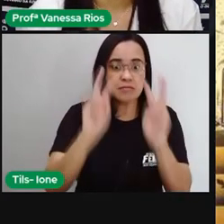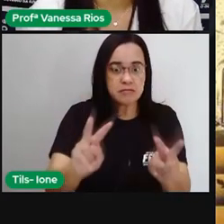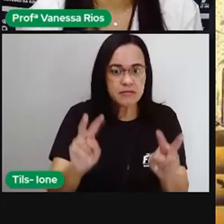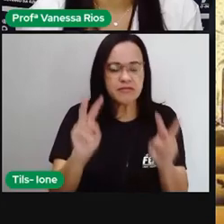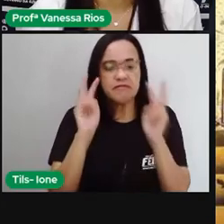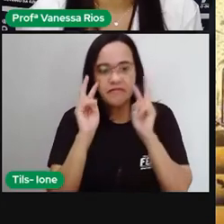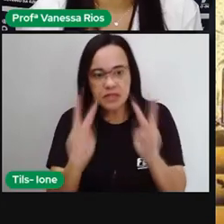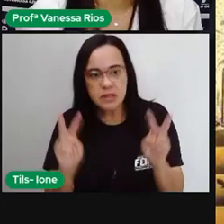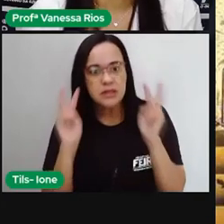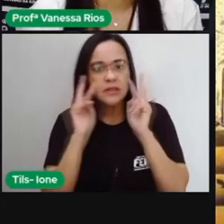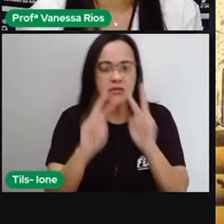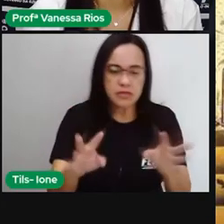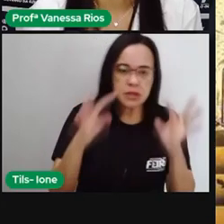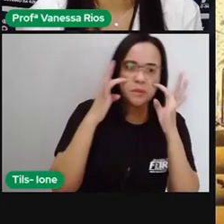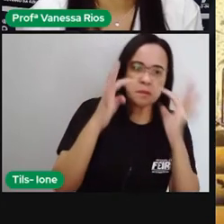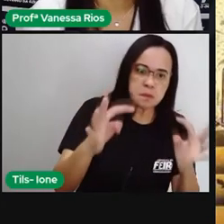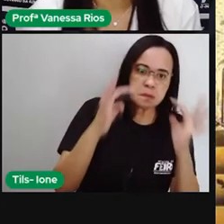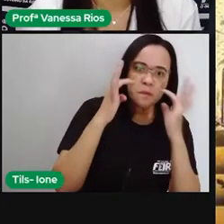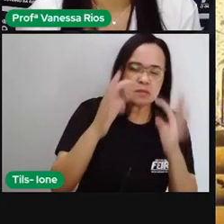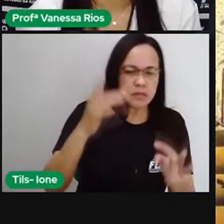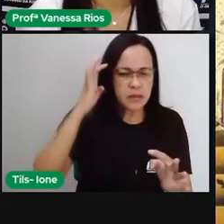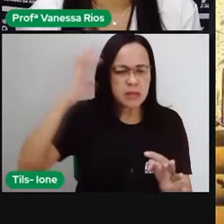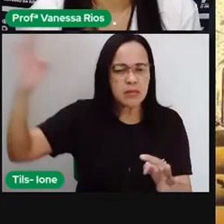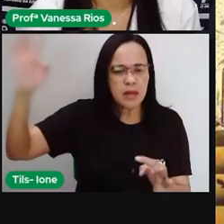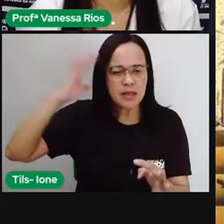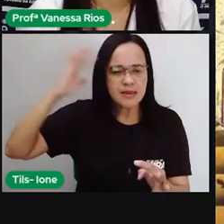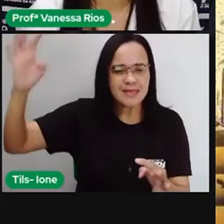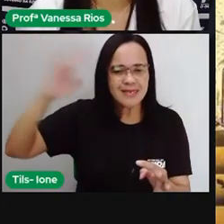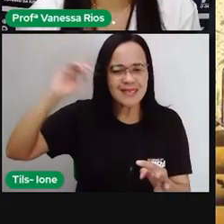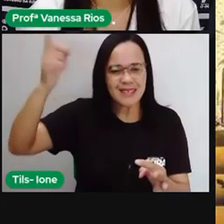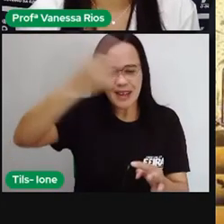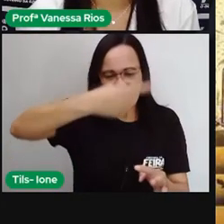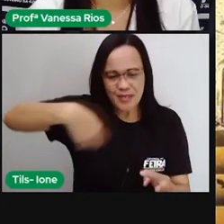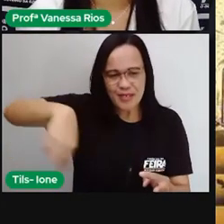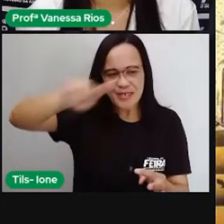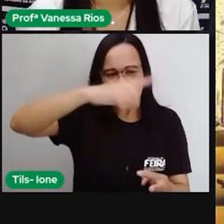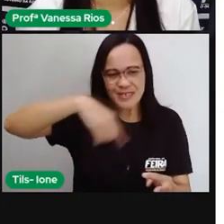e via, né, e imaginava o que estava aí ao redor dele.